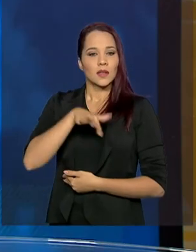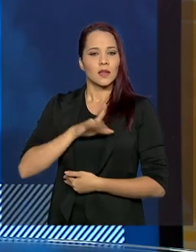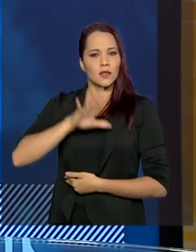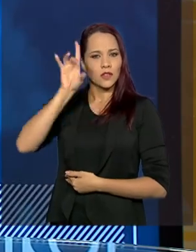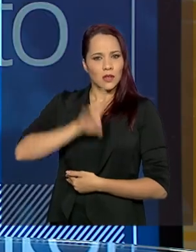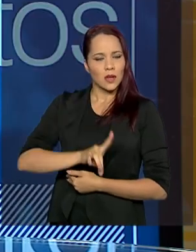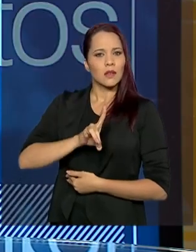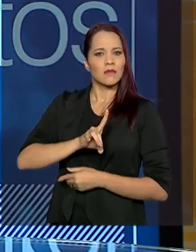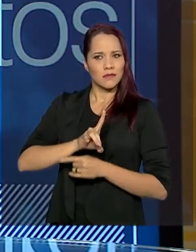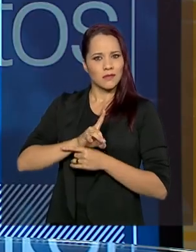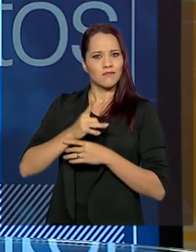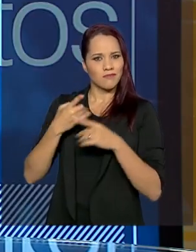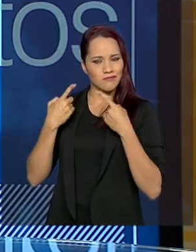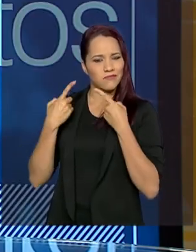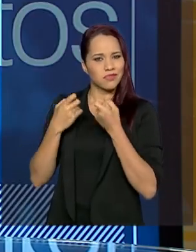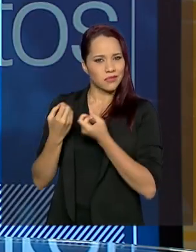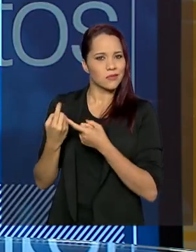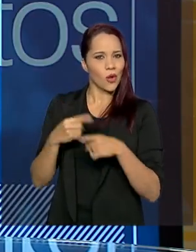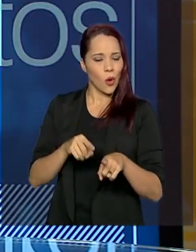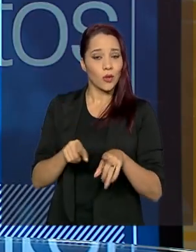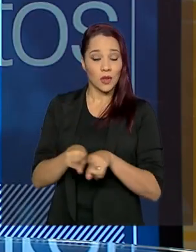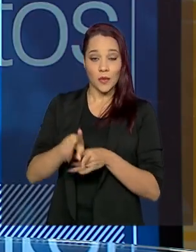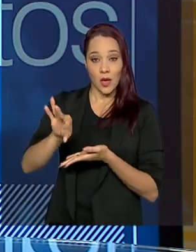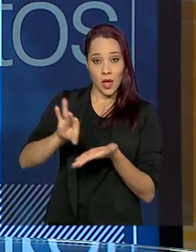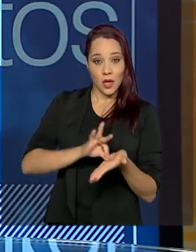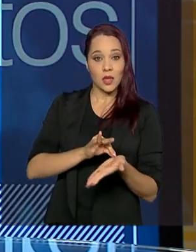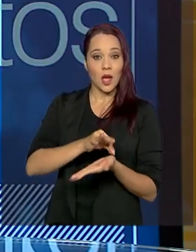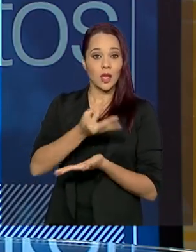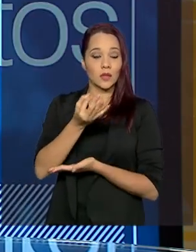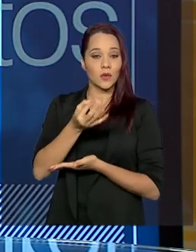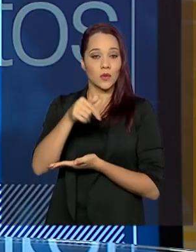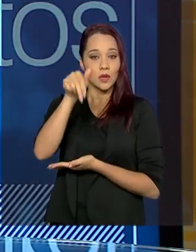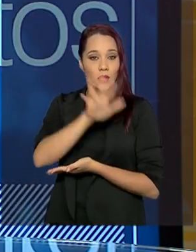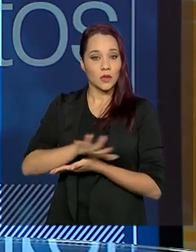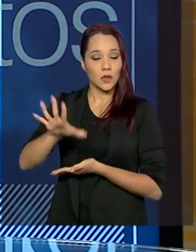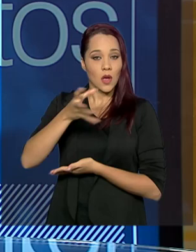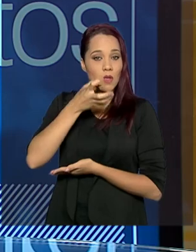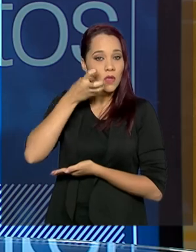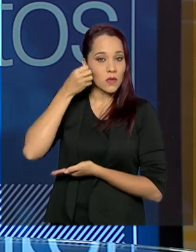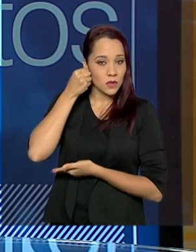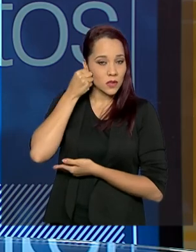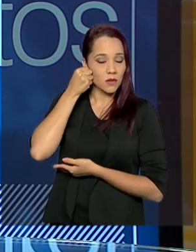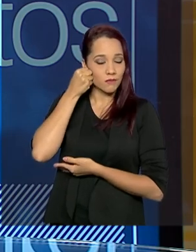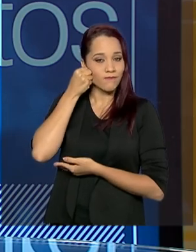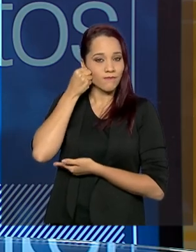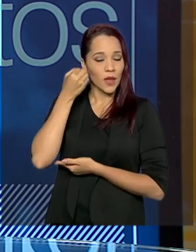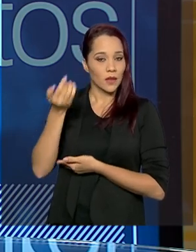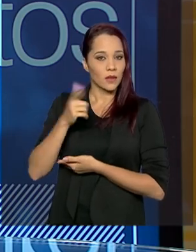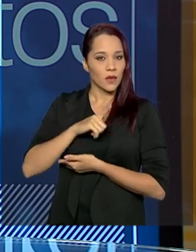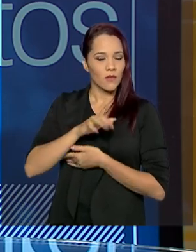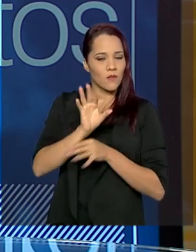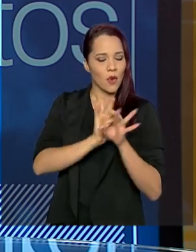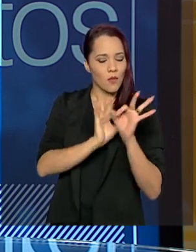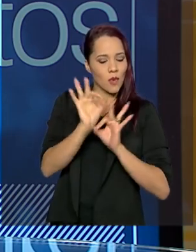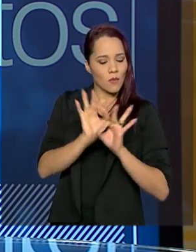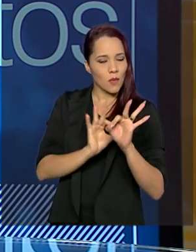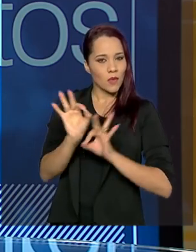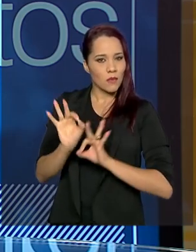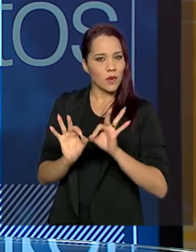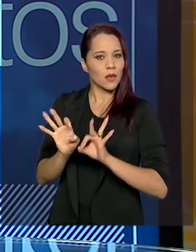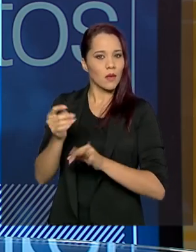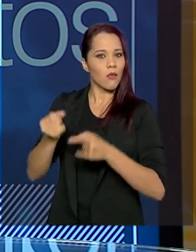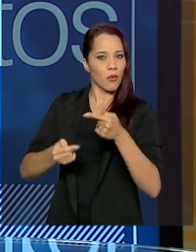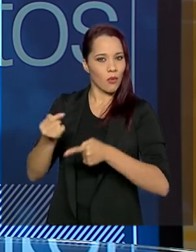seriamente violados, o cadastro nacional de adoção. Então, a gente percebe que houve uma organização dessa